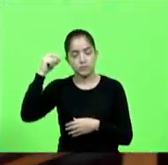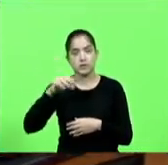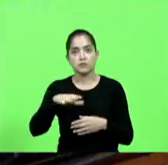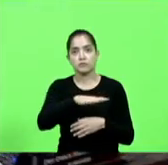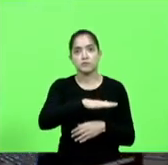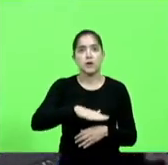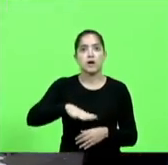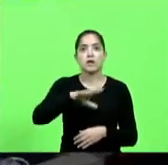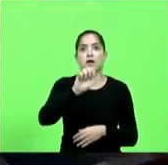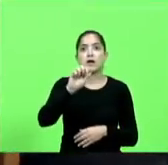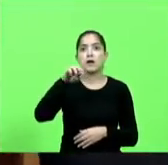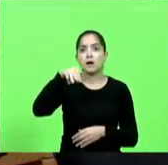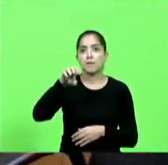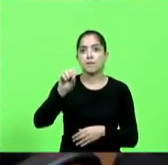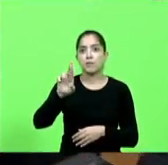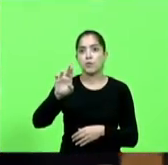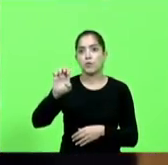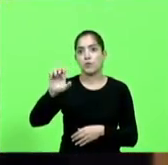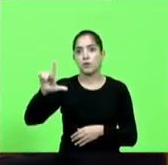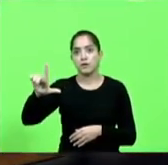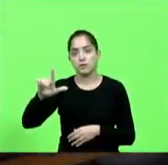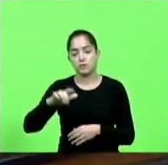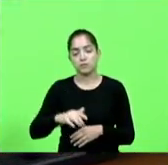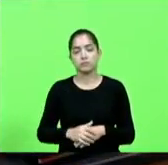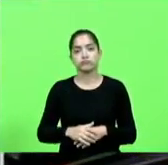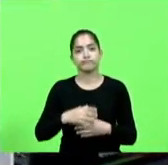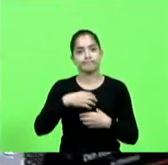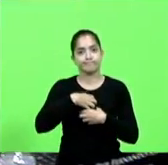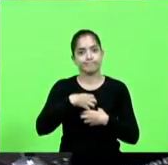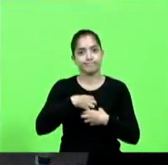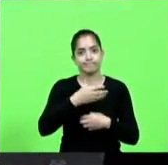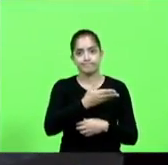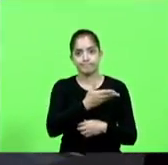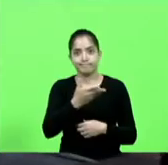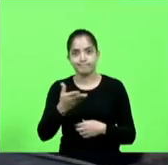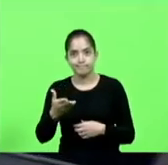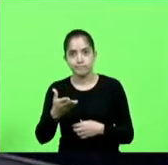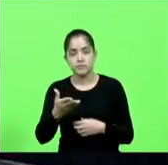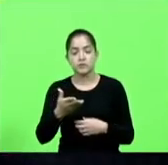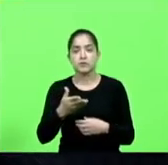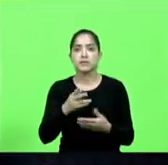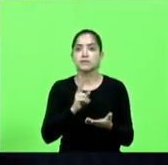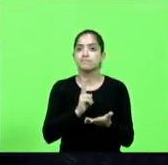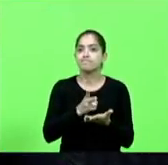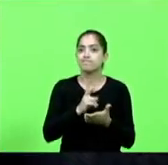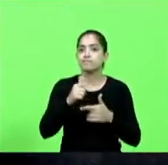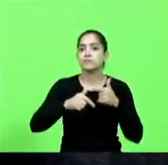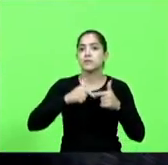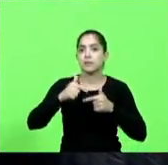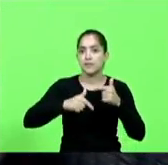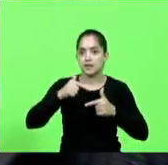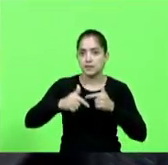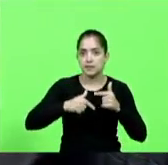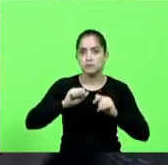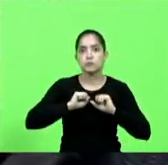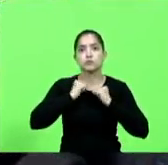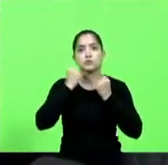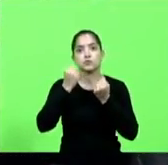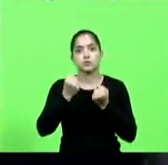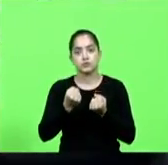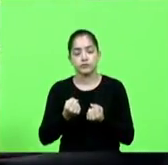externar aqui minha solidariedade a esses prefeitos que estão ali sempre trabalhando com dedicação, com